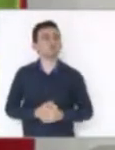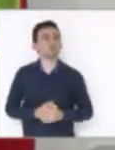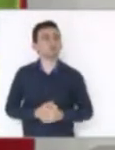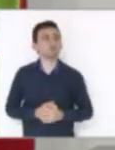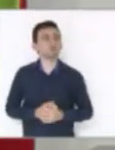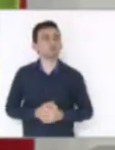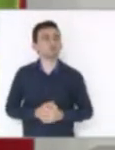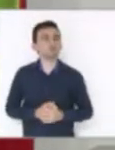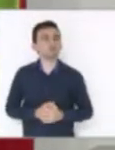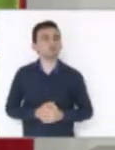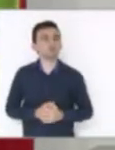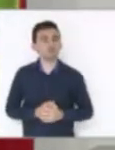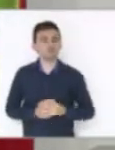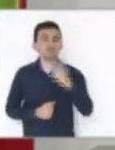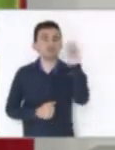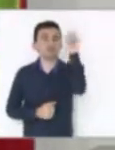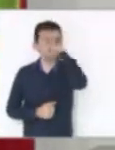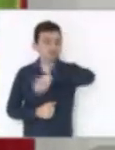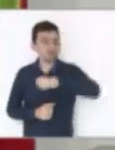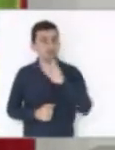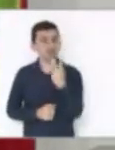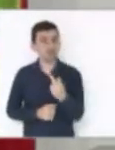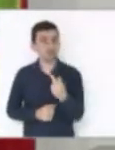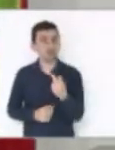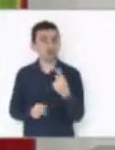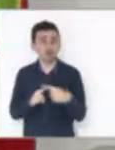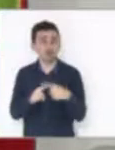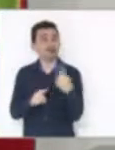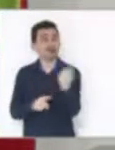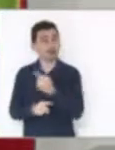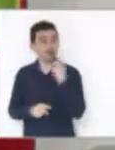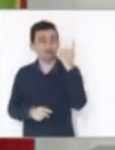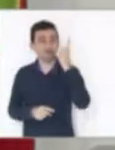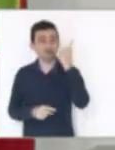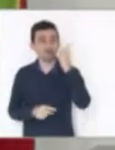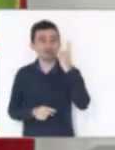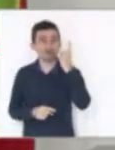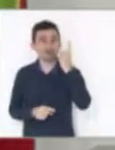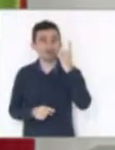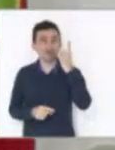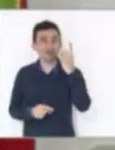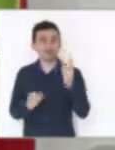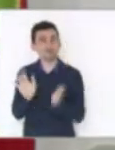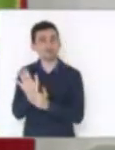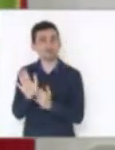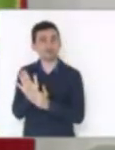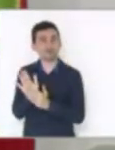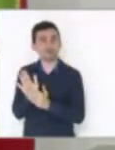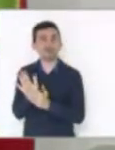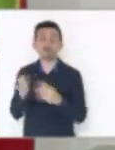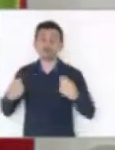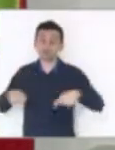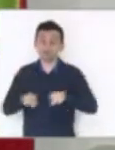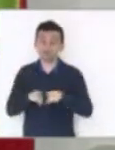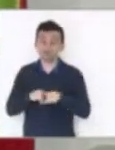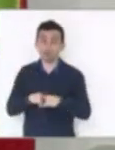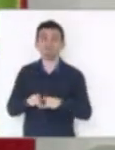É até uma questão difícil de falar porque cabe a nós, deputados, propormos e fiscalizarmos.